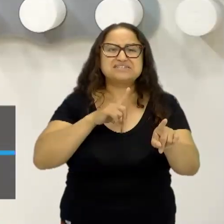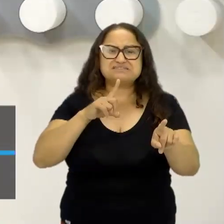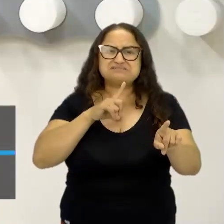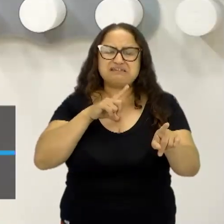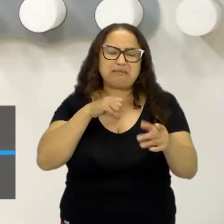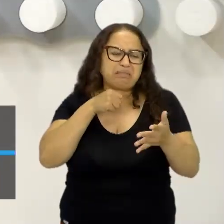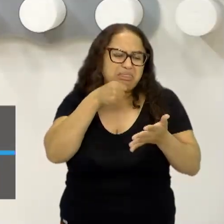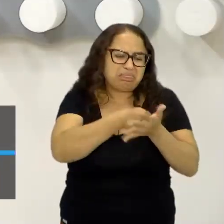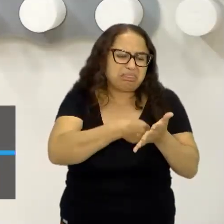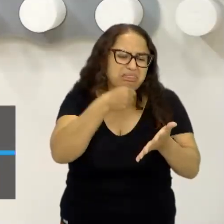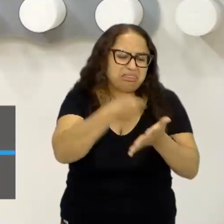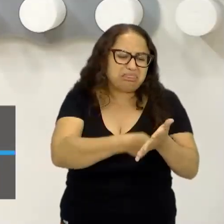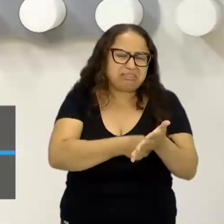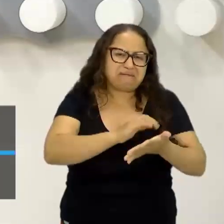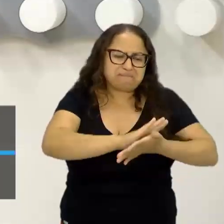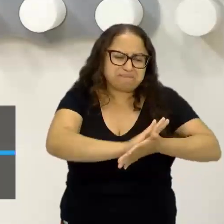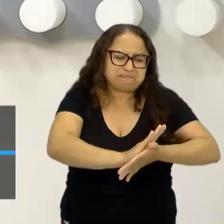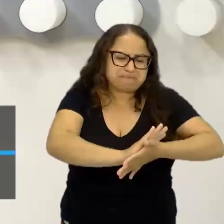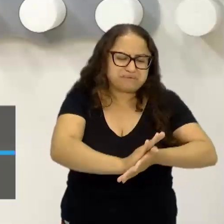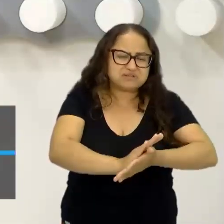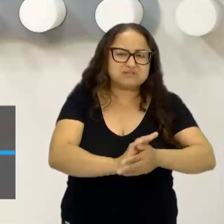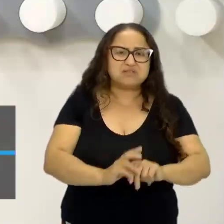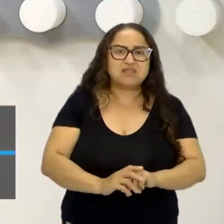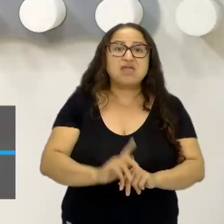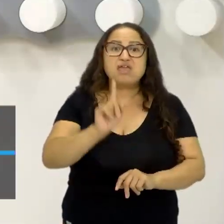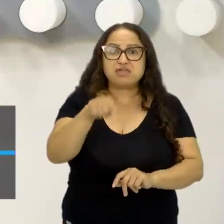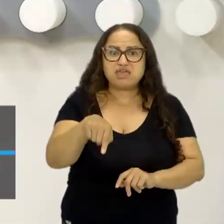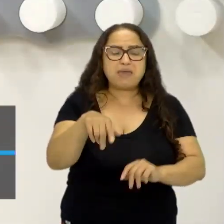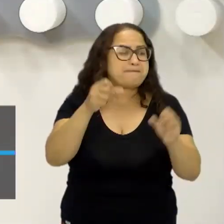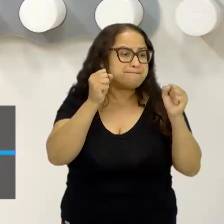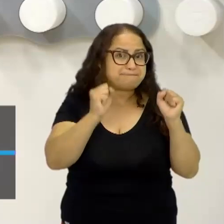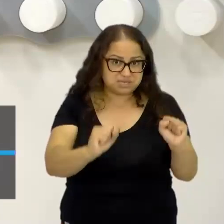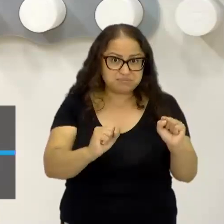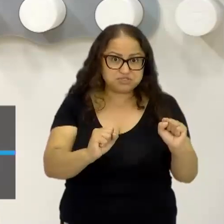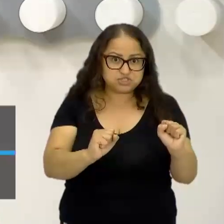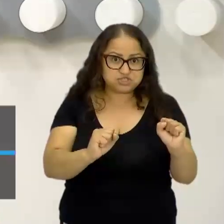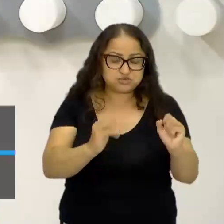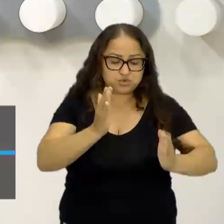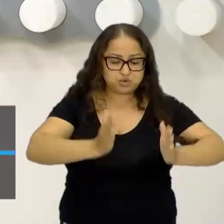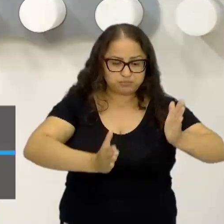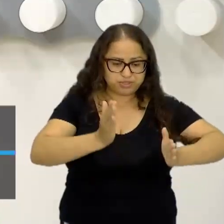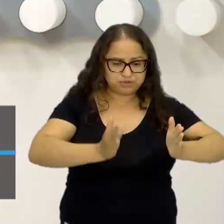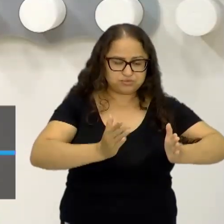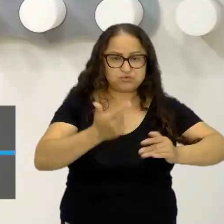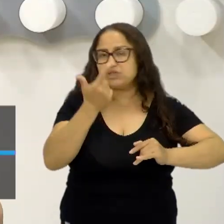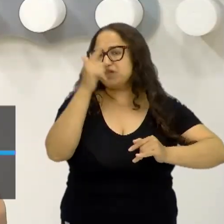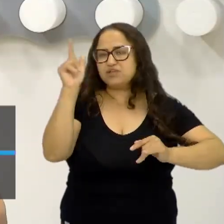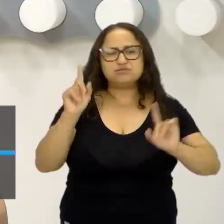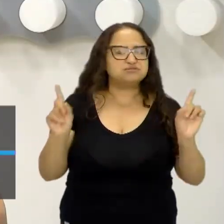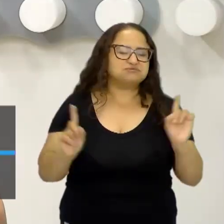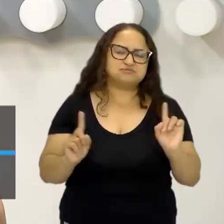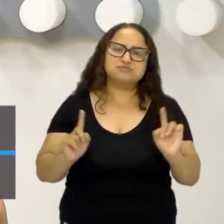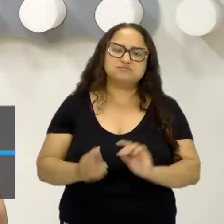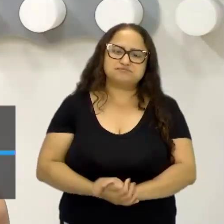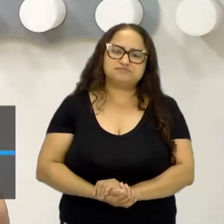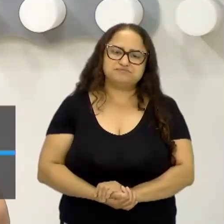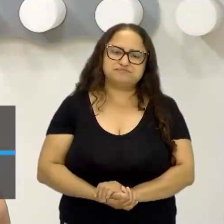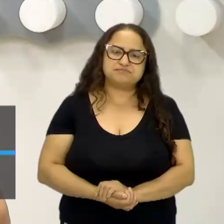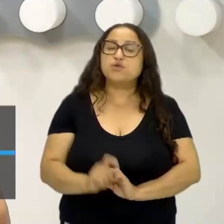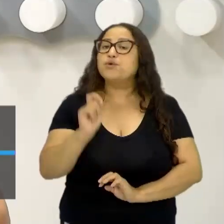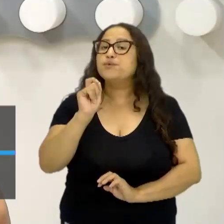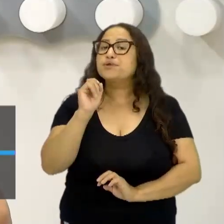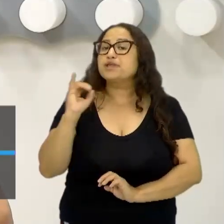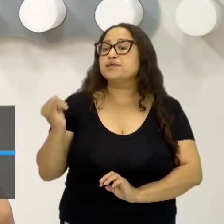que são admitidas em determinadas épocas, elas não são admitidas em outras. Outro ponto